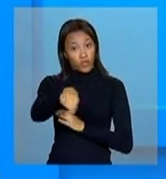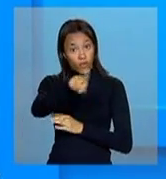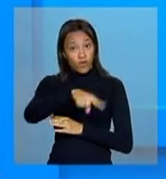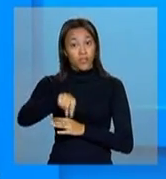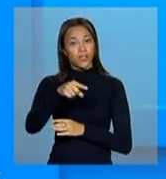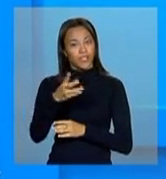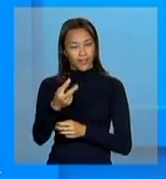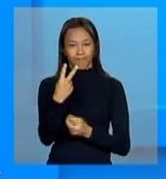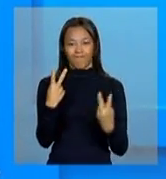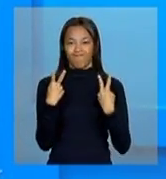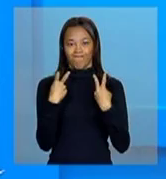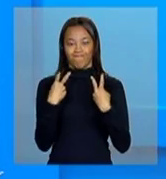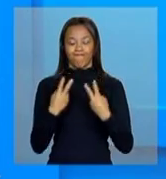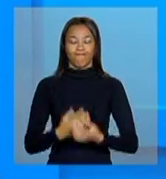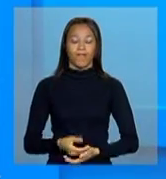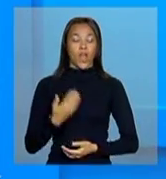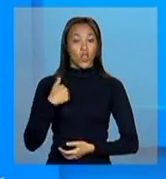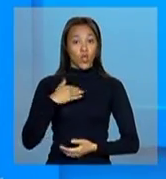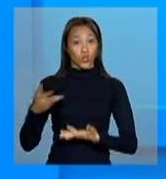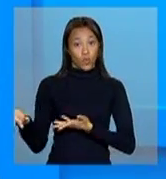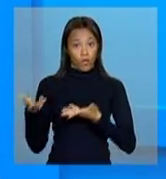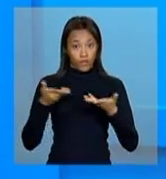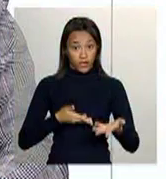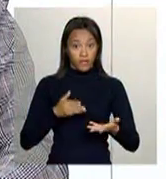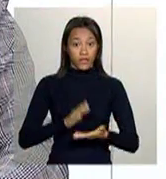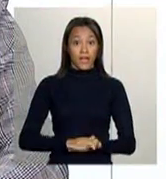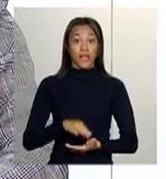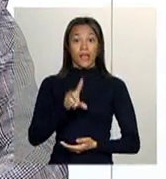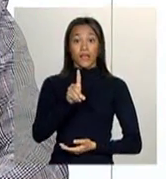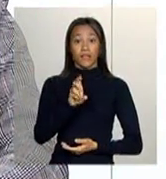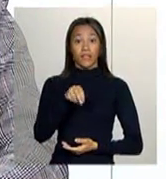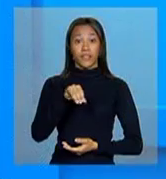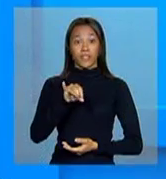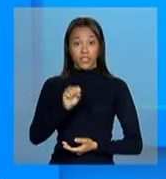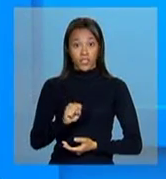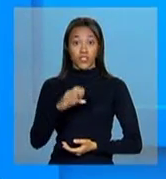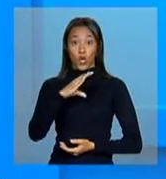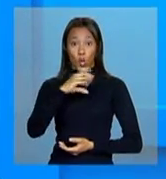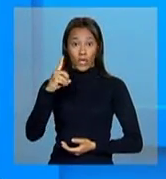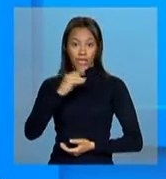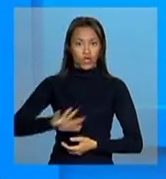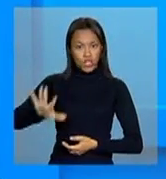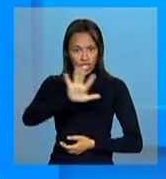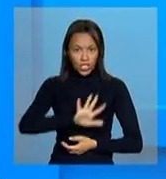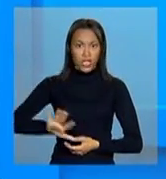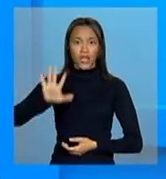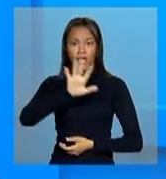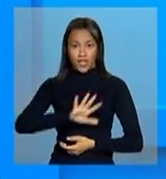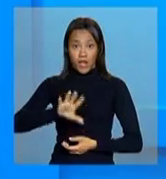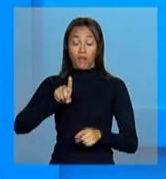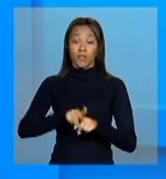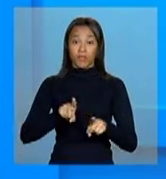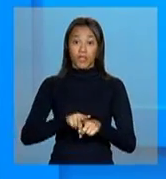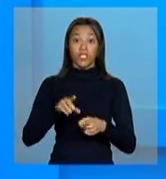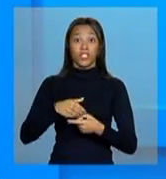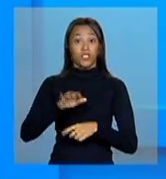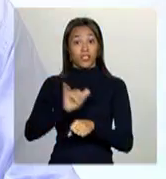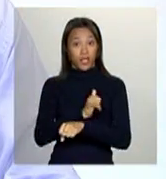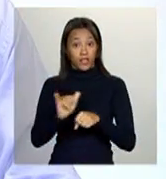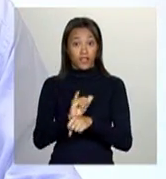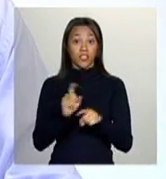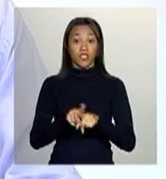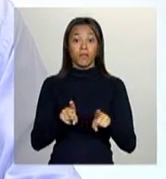que nos acompanham. Nossos convidados são a Denise Direito, Coordenadora Geral da Integração de Ações, e Gabriel